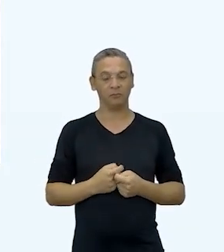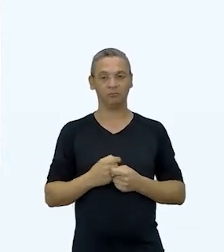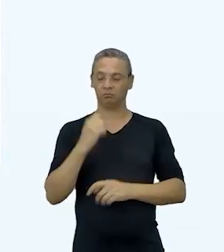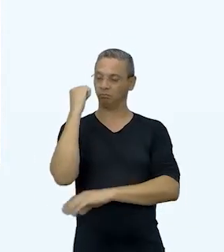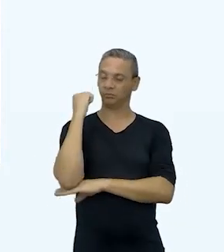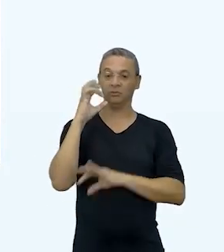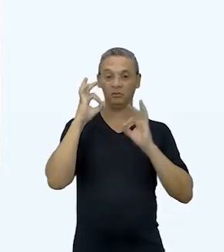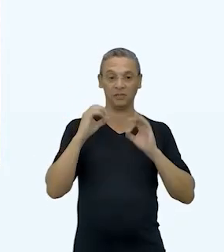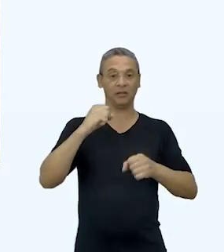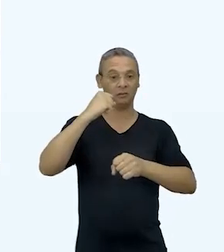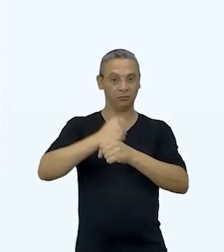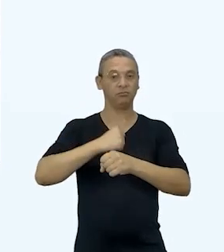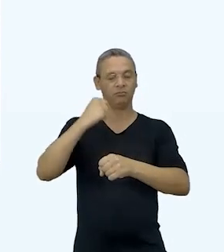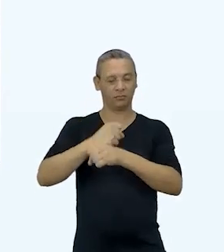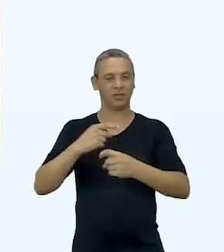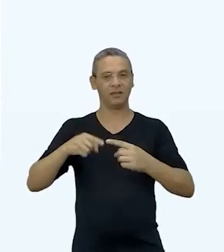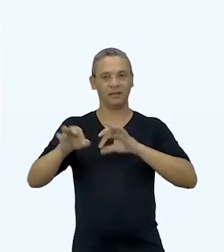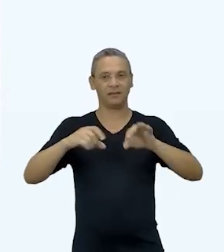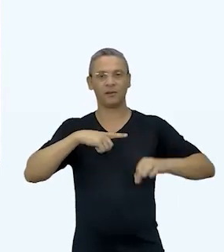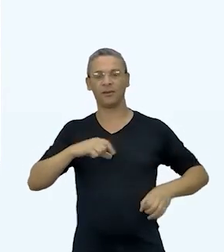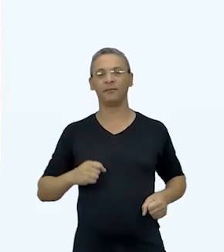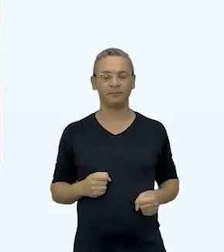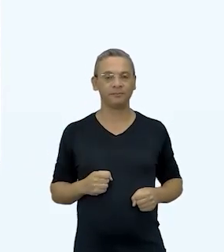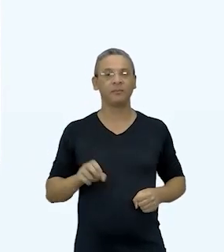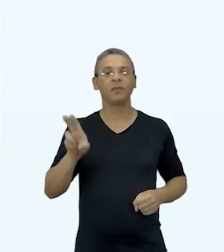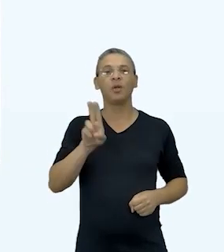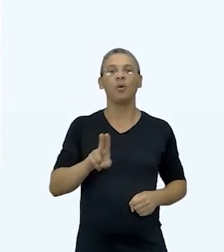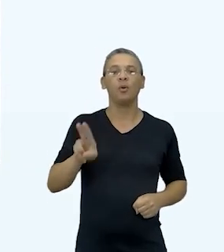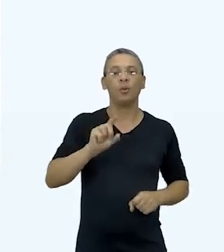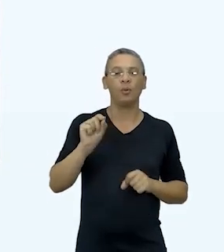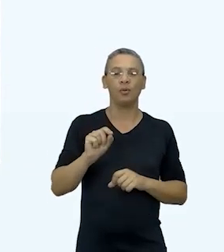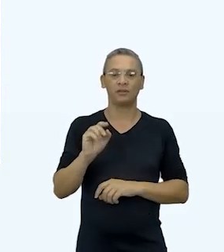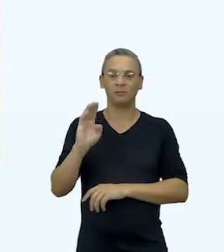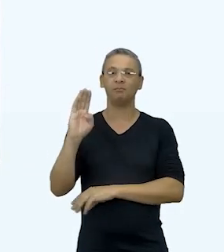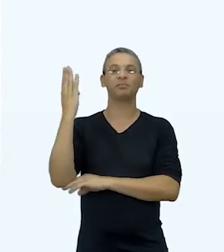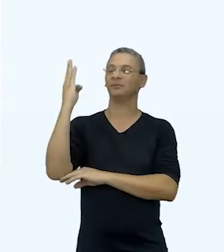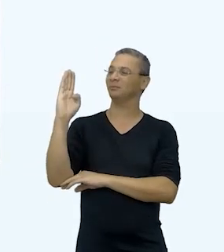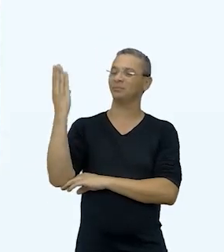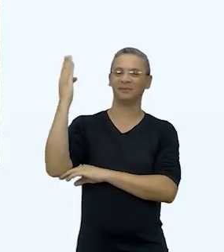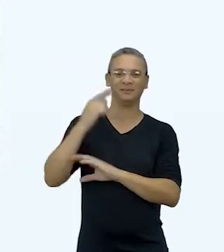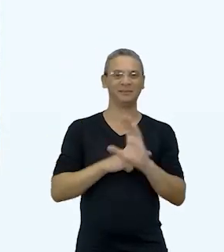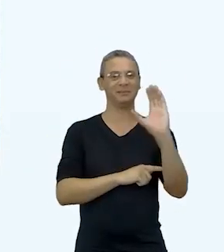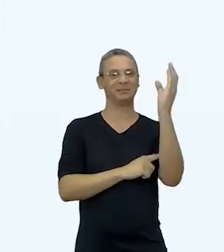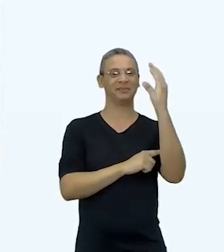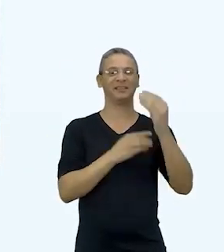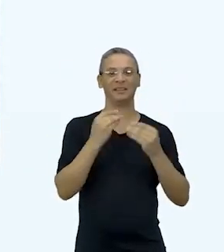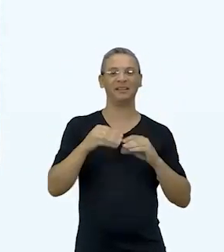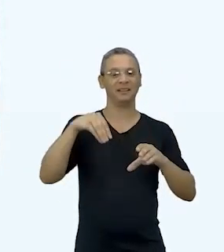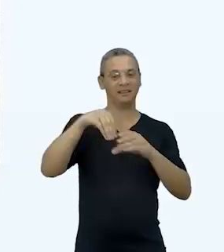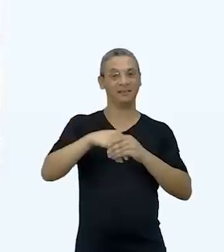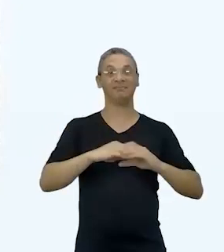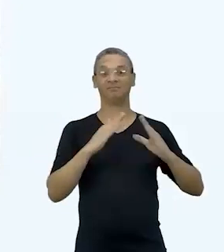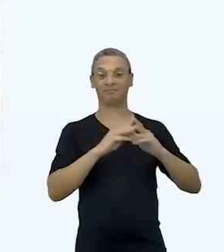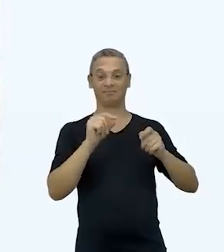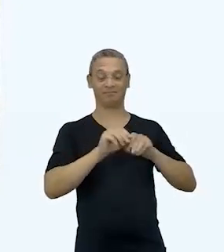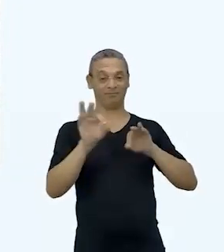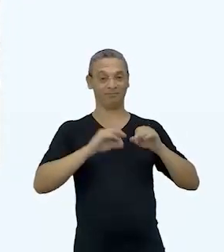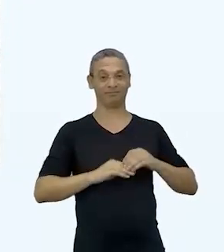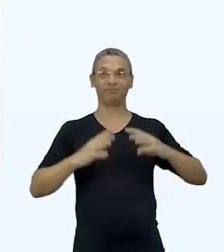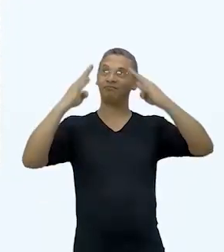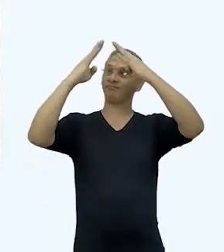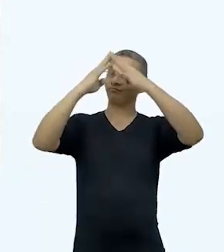neste momento da construção, Genésio utiliza taquaras que são produzidas no próprio sítio. A